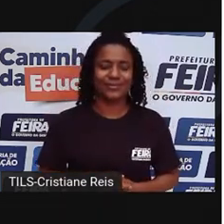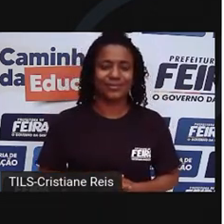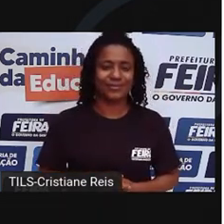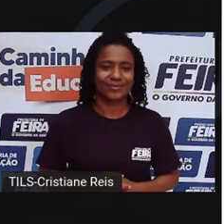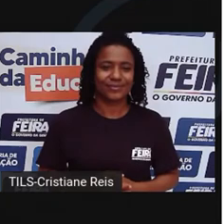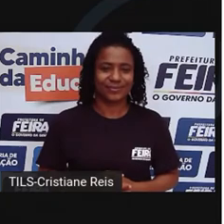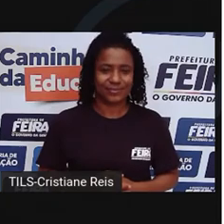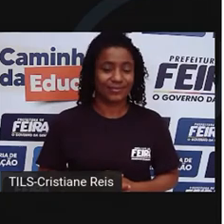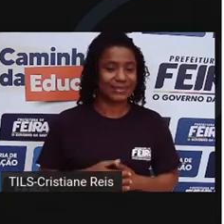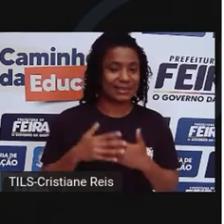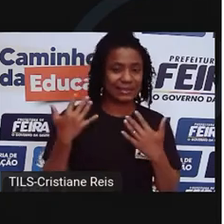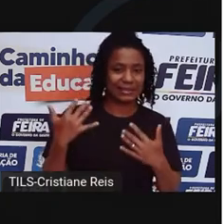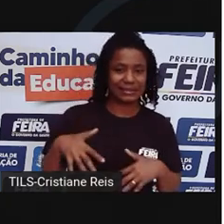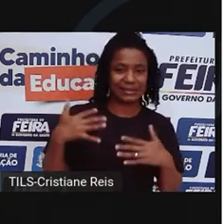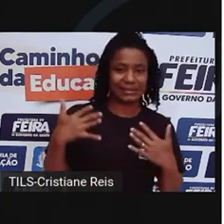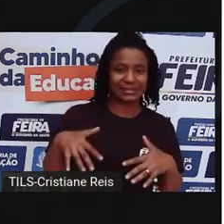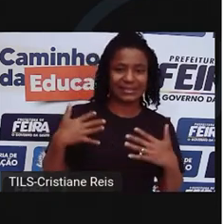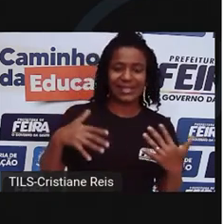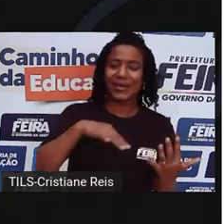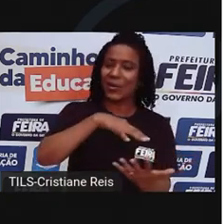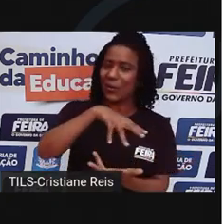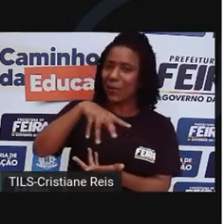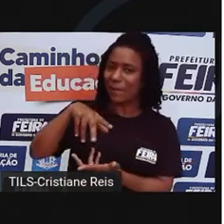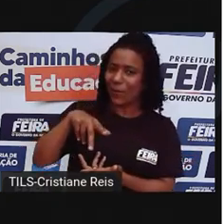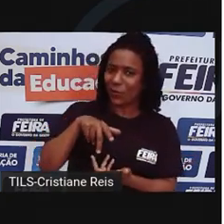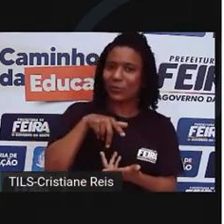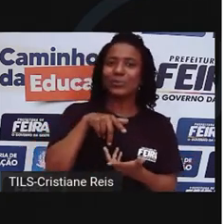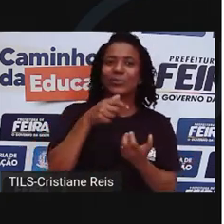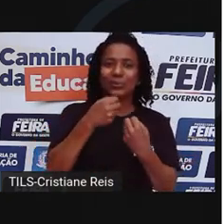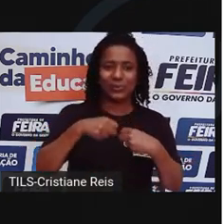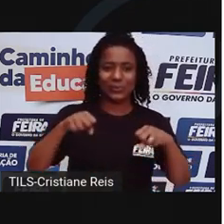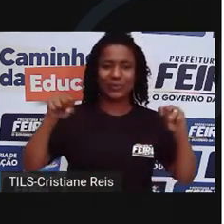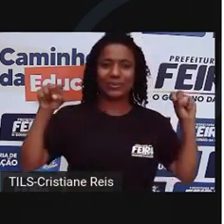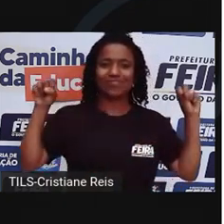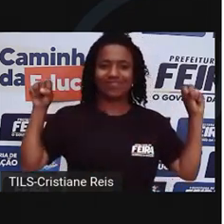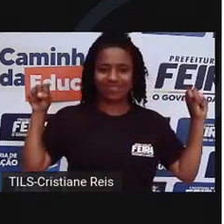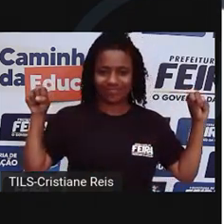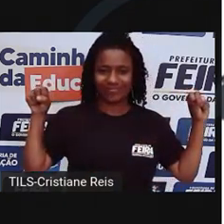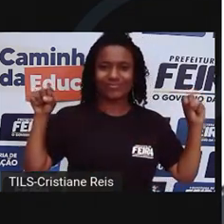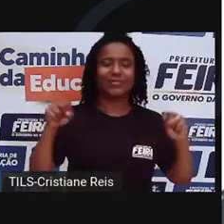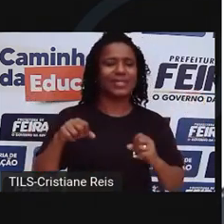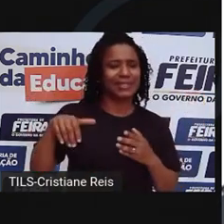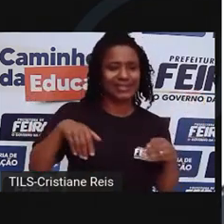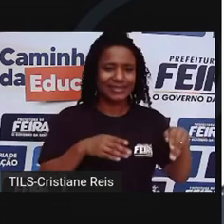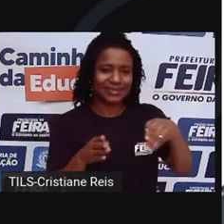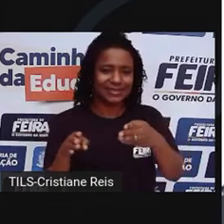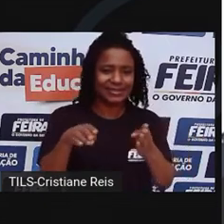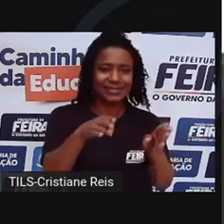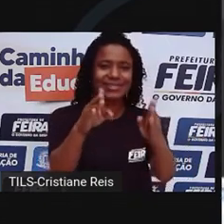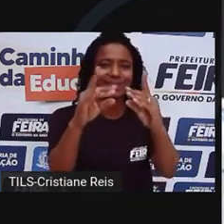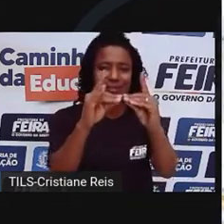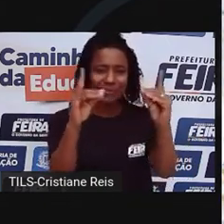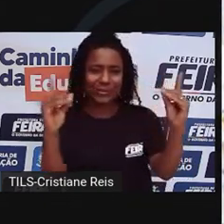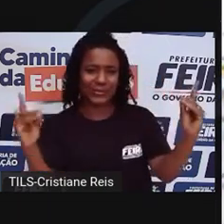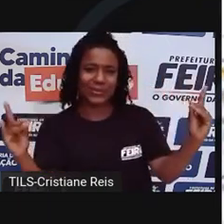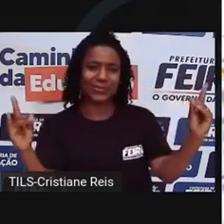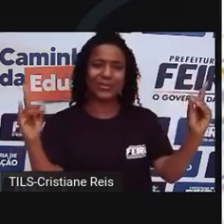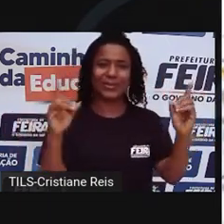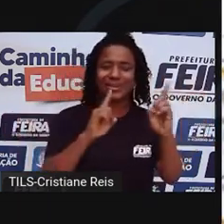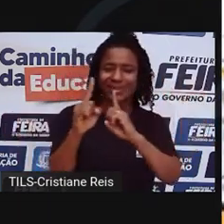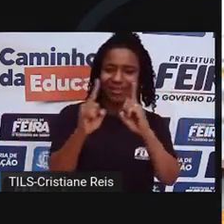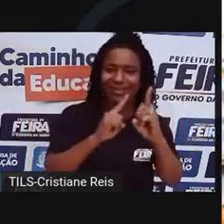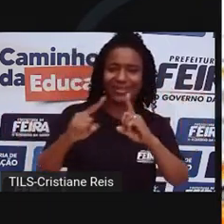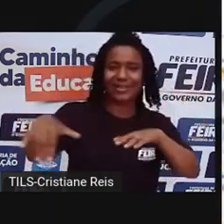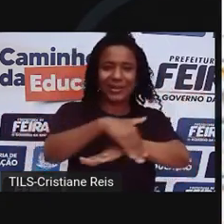Eita, que mundo grande o nosso! Tantas estradas, rodovias, tantas ruas,